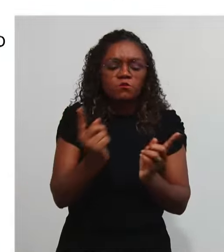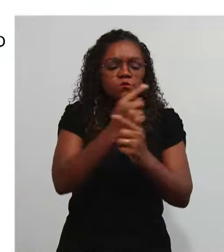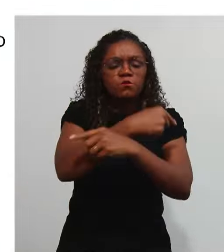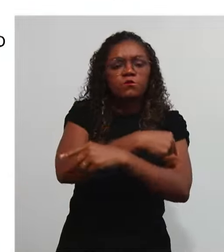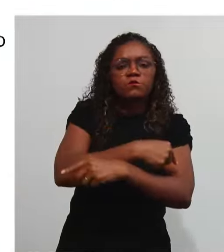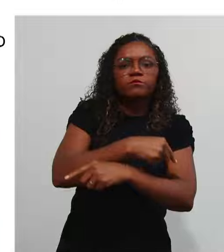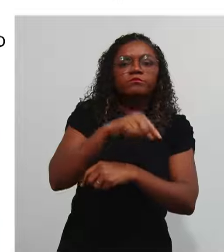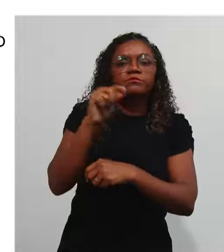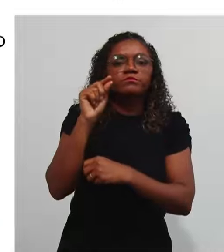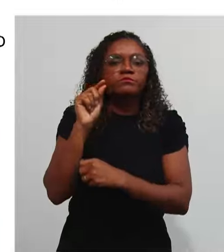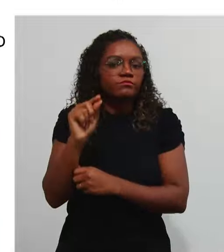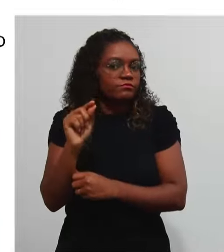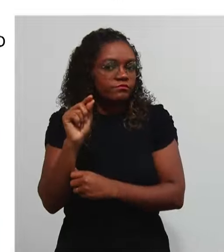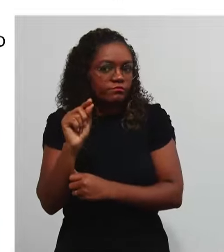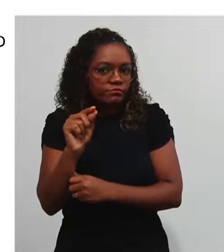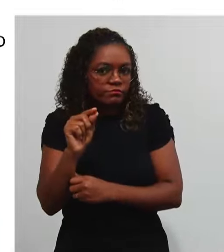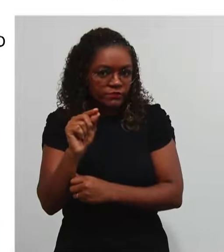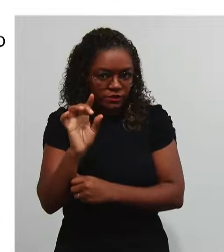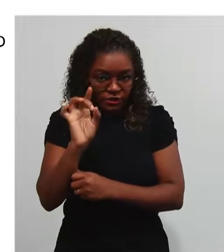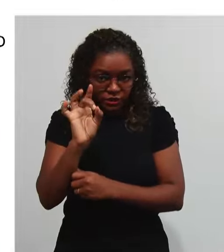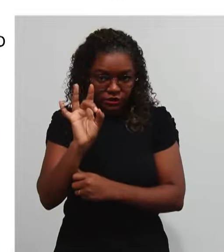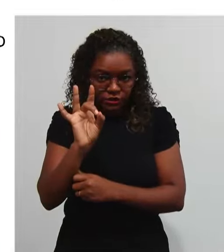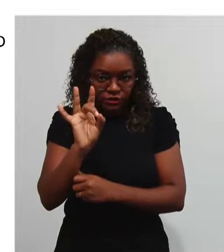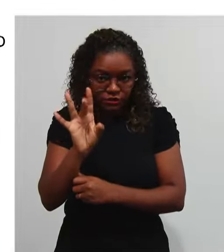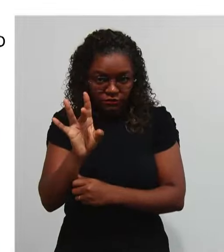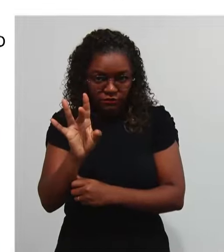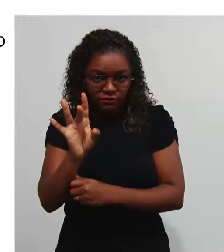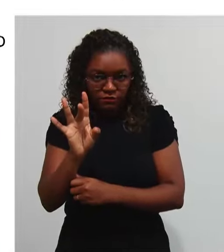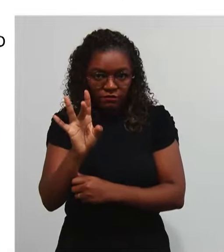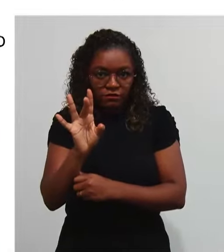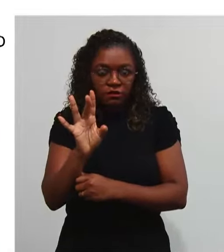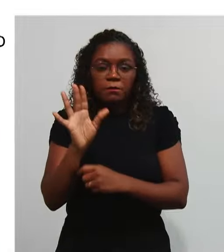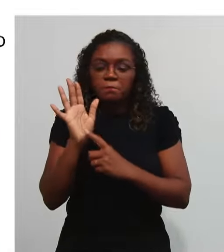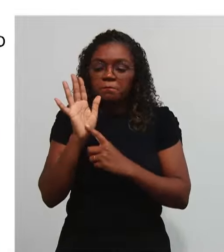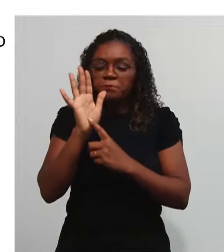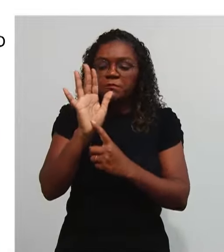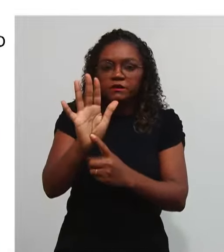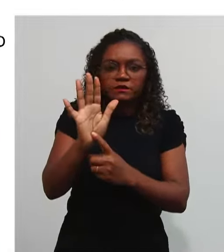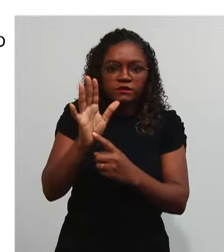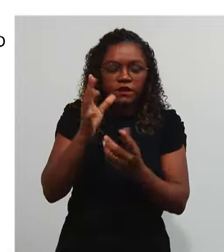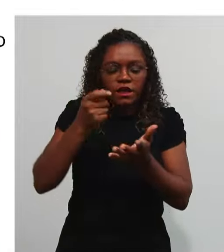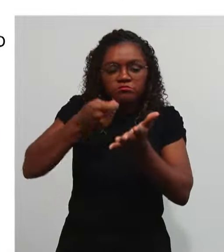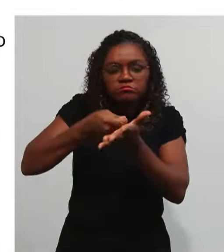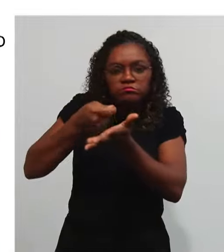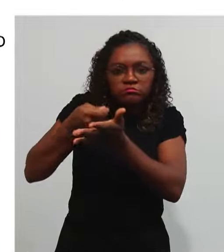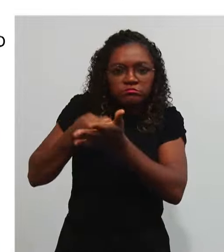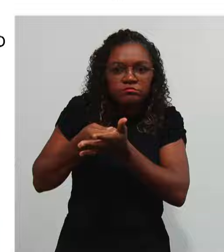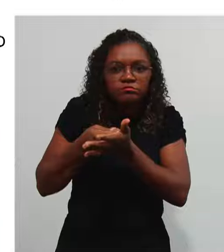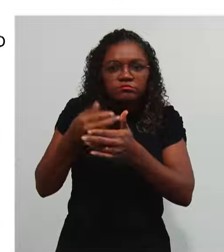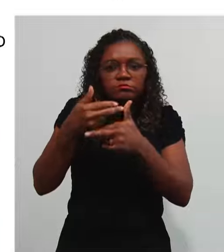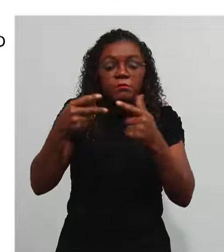Que não Resiste Somente No fato Da prestação De contas Mas Da